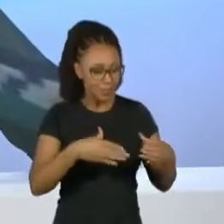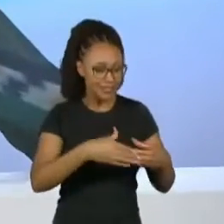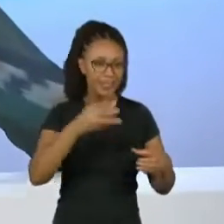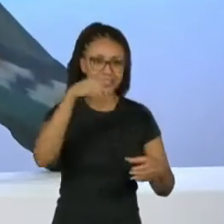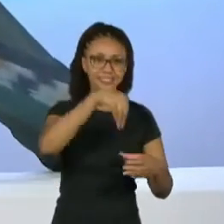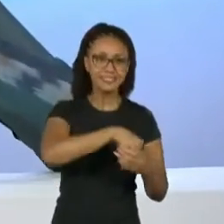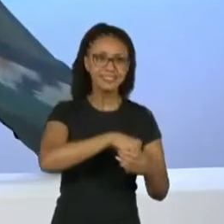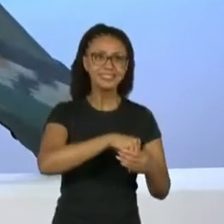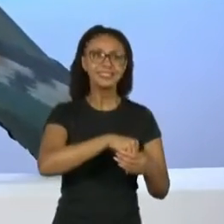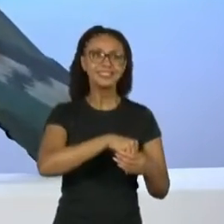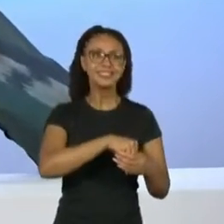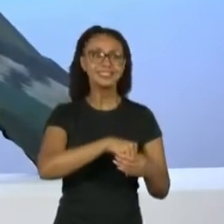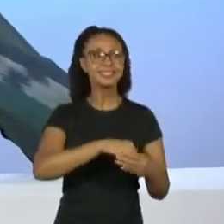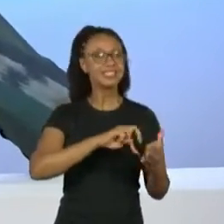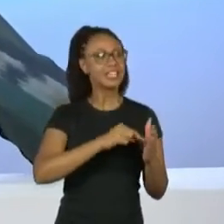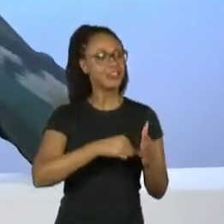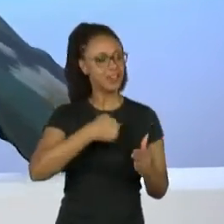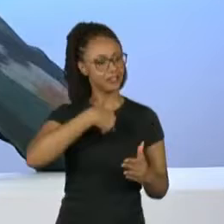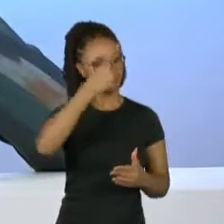encontrar num lugar.